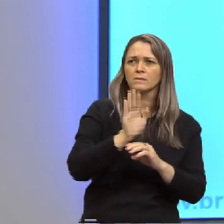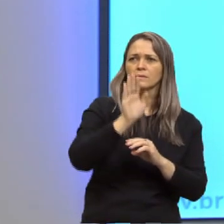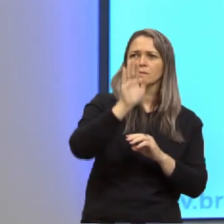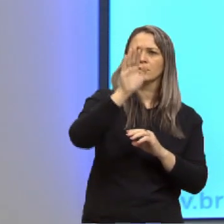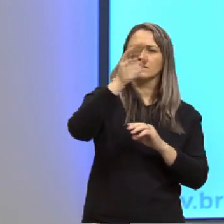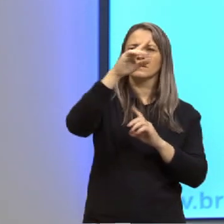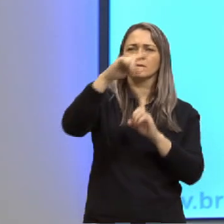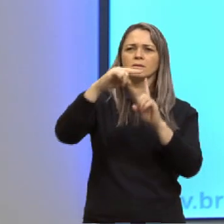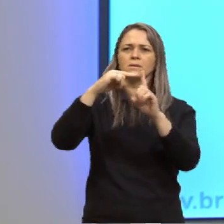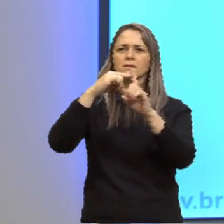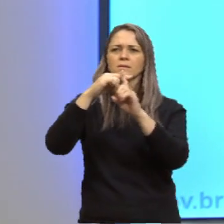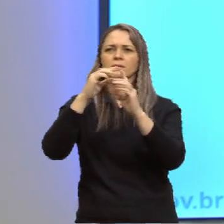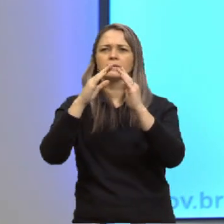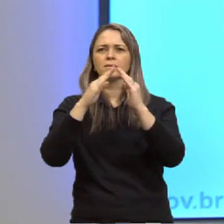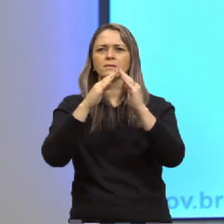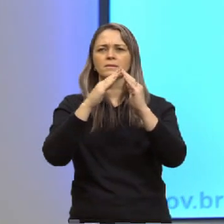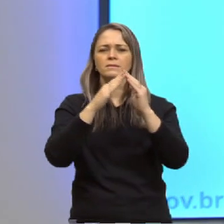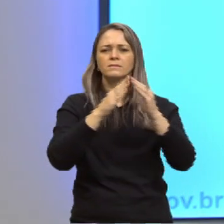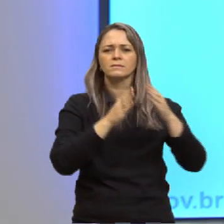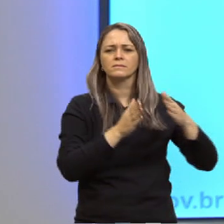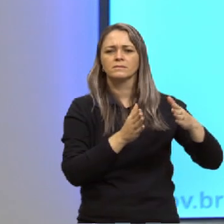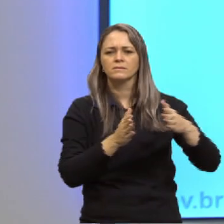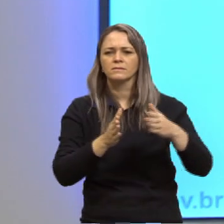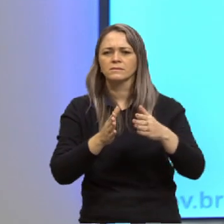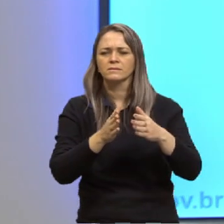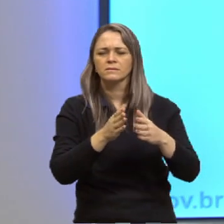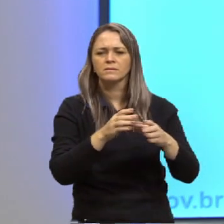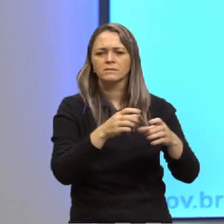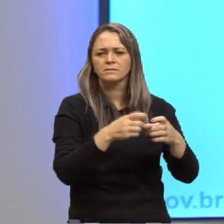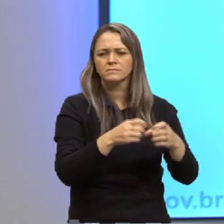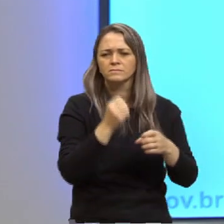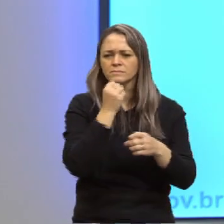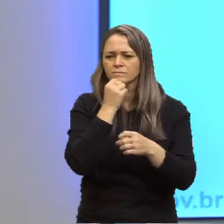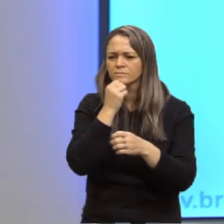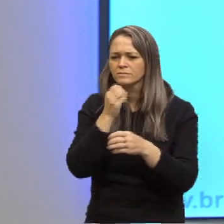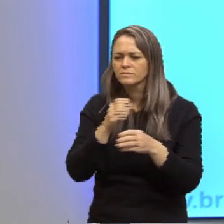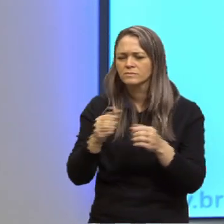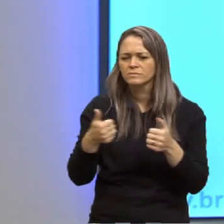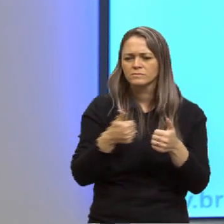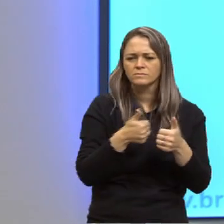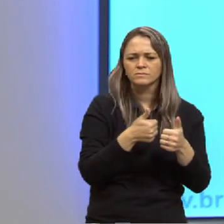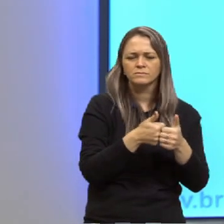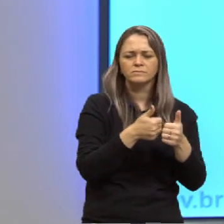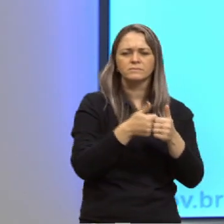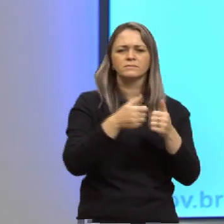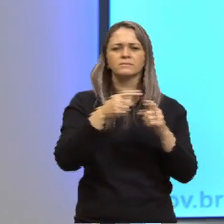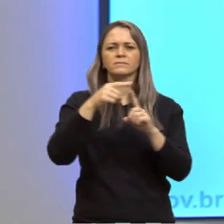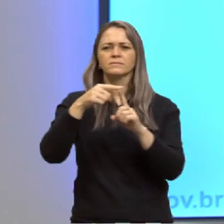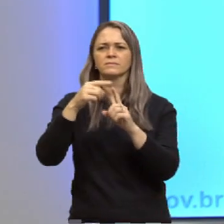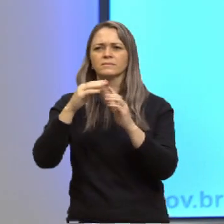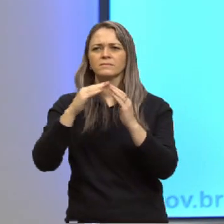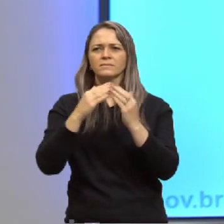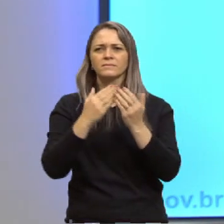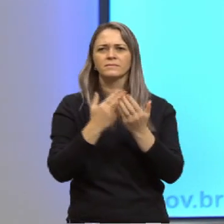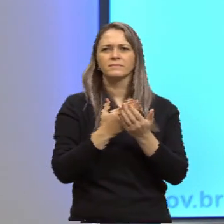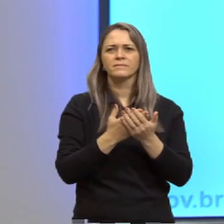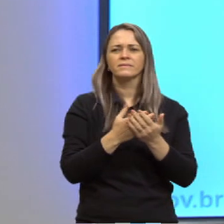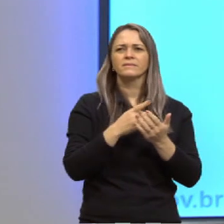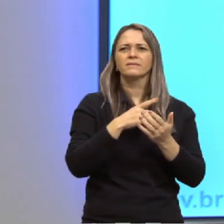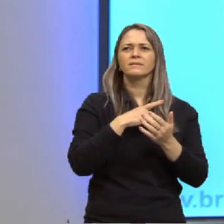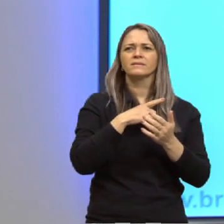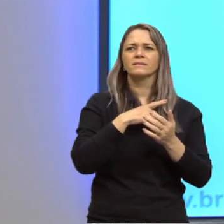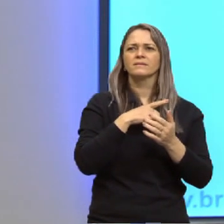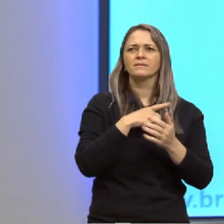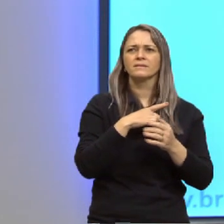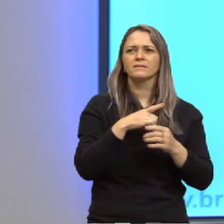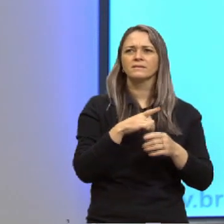matriz. A ladeira de paralelipípedos curta e íngreme ao lado da igreja passa por um galpão de barcos e